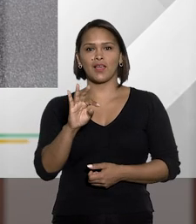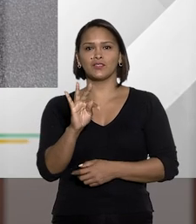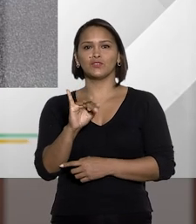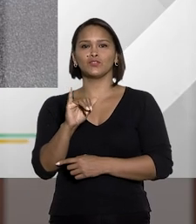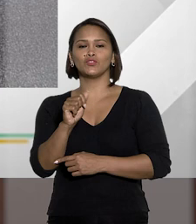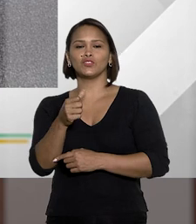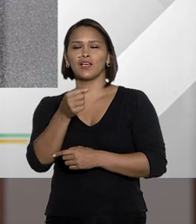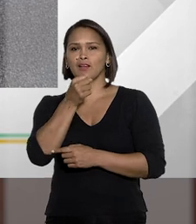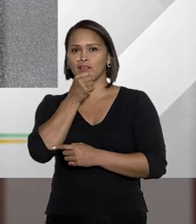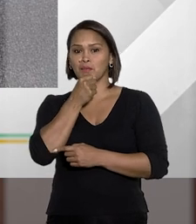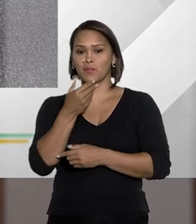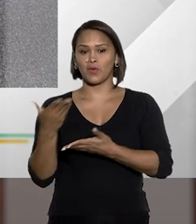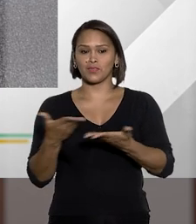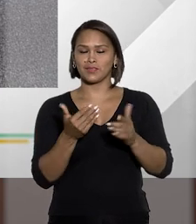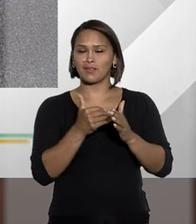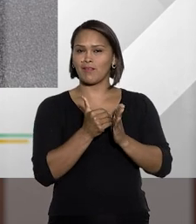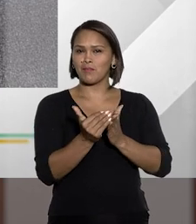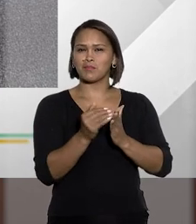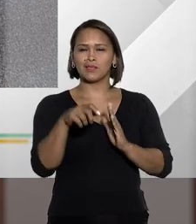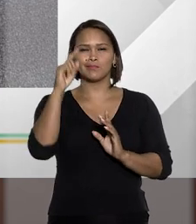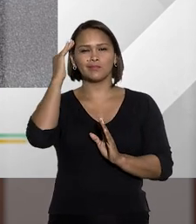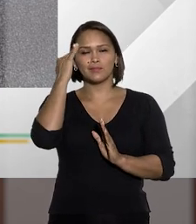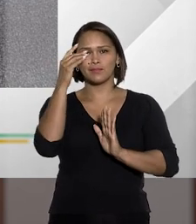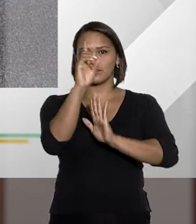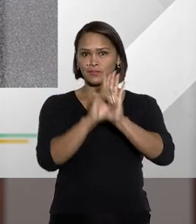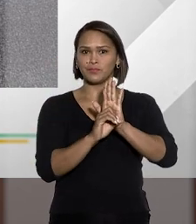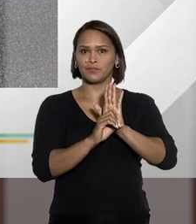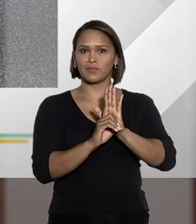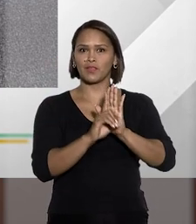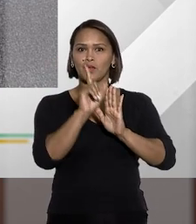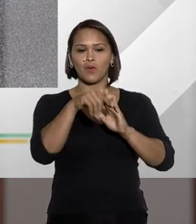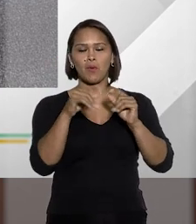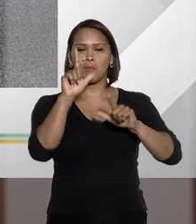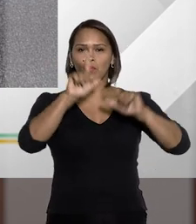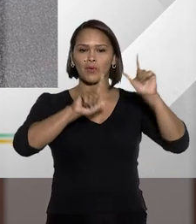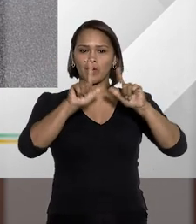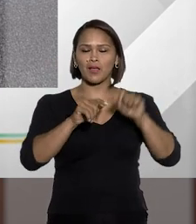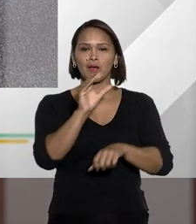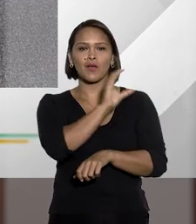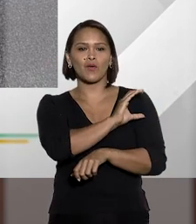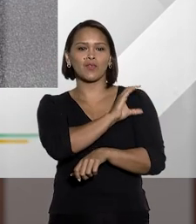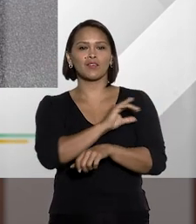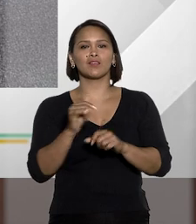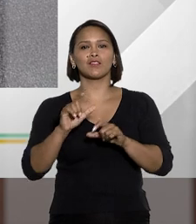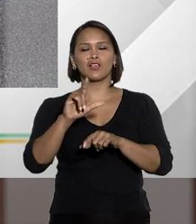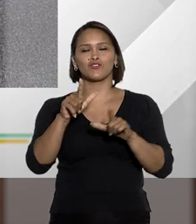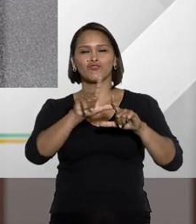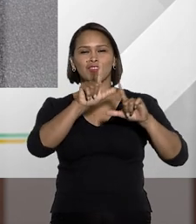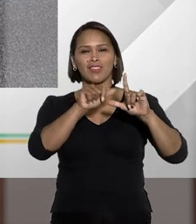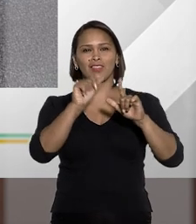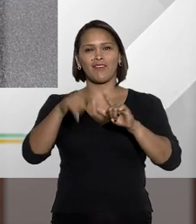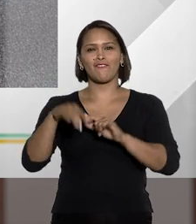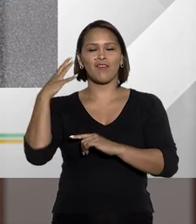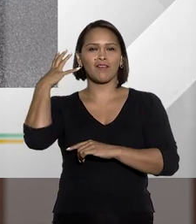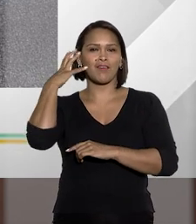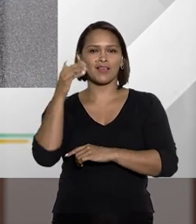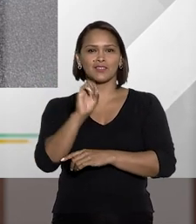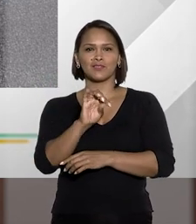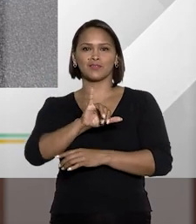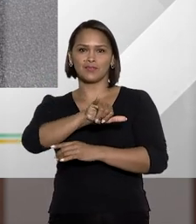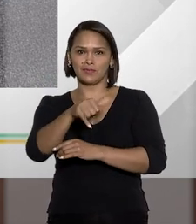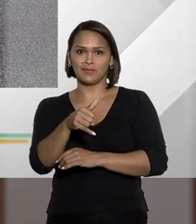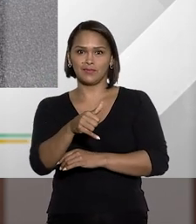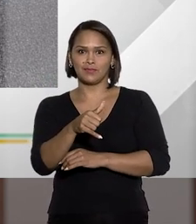Olá, eu sou o Tiago Gomidi e está começando mais um Entender Direito, um programa da Coordenadoria de TV e Rádio do